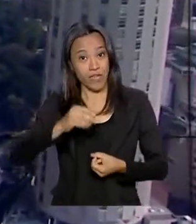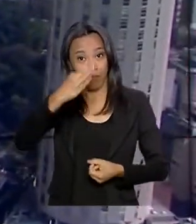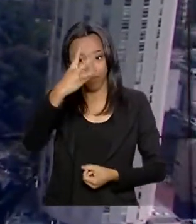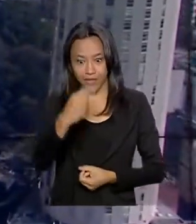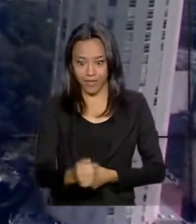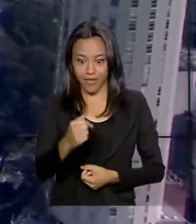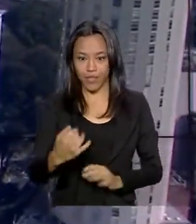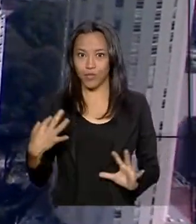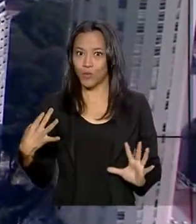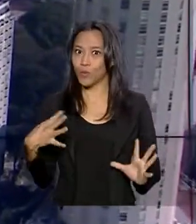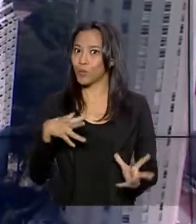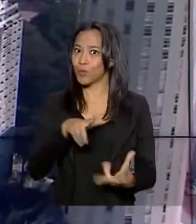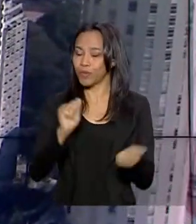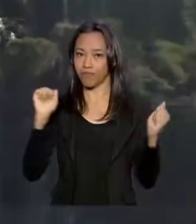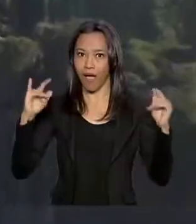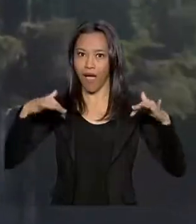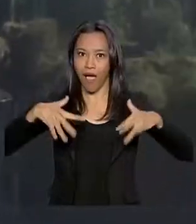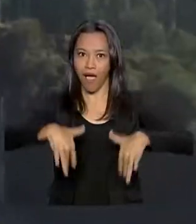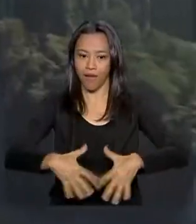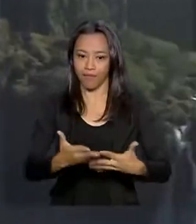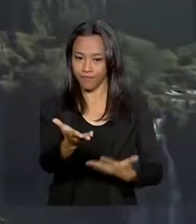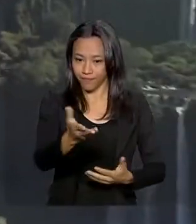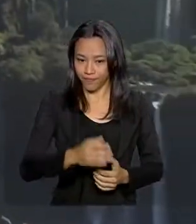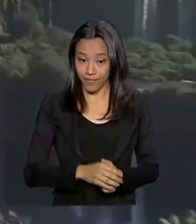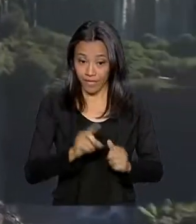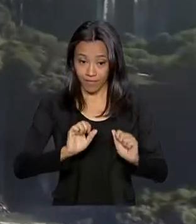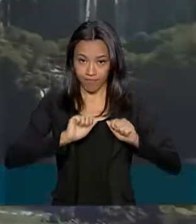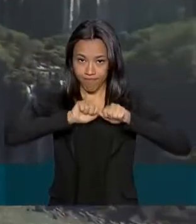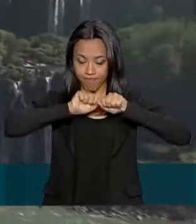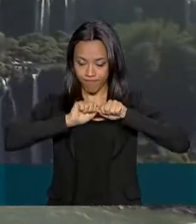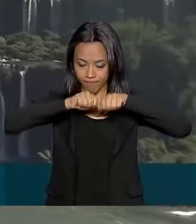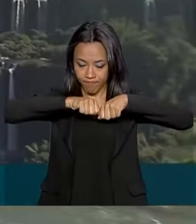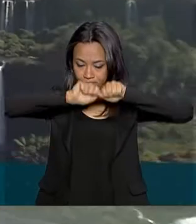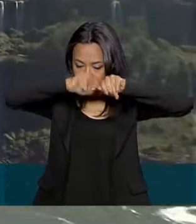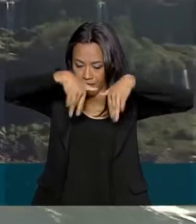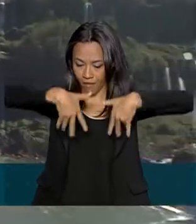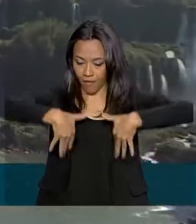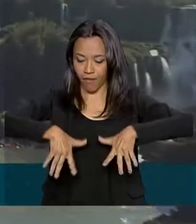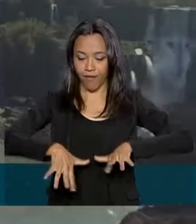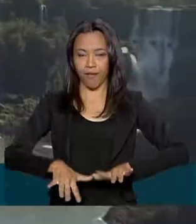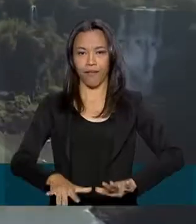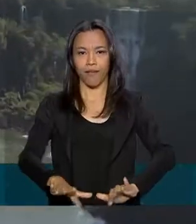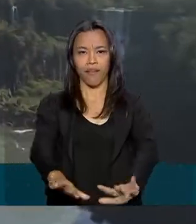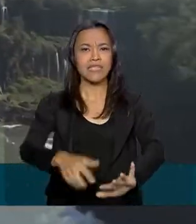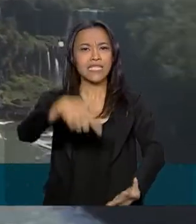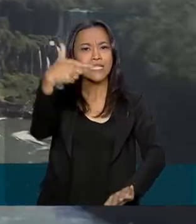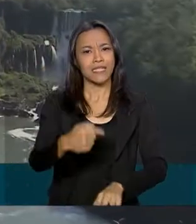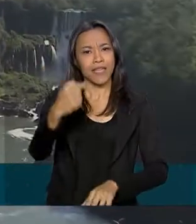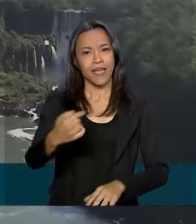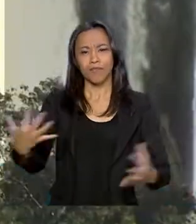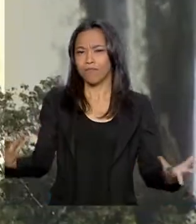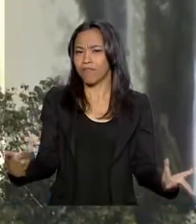atraem tanta gente. As cataratas são consideradas uma das sete maravilhas mundiais da natureza. Elas são